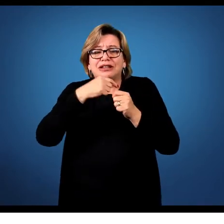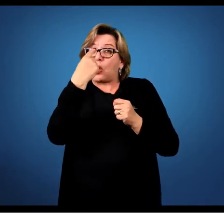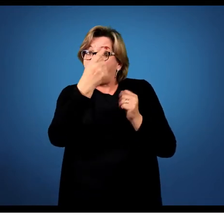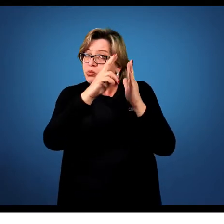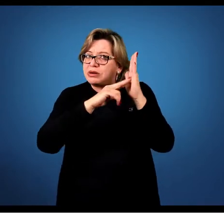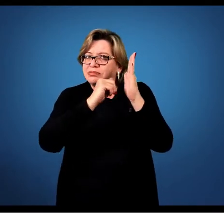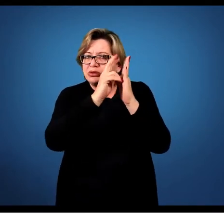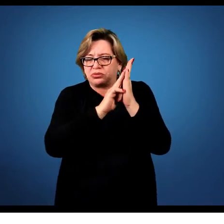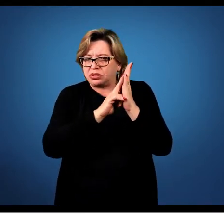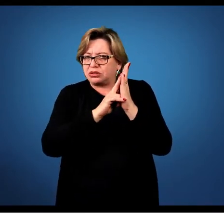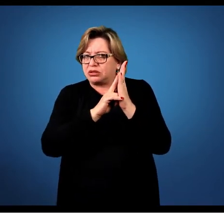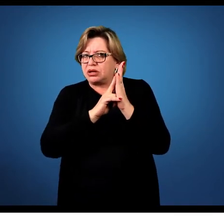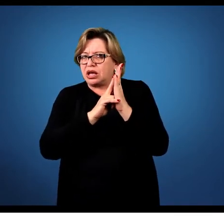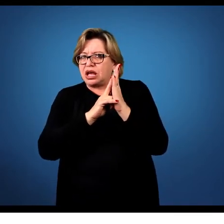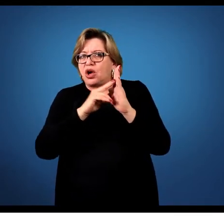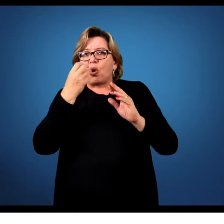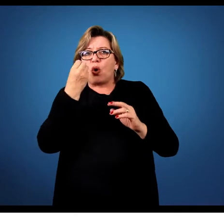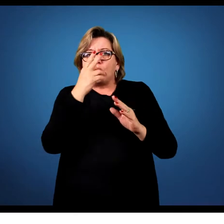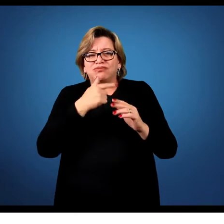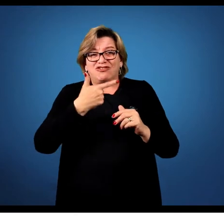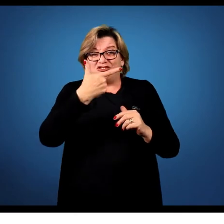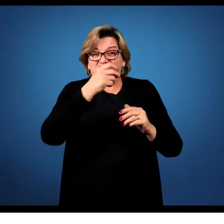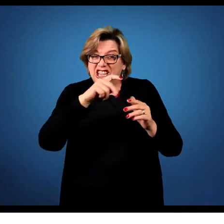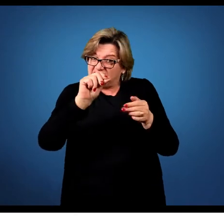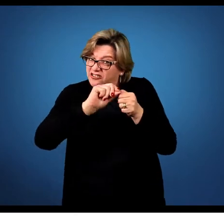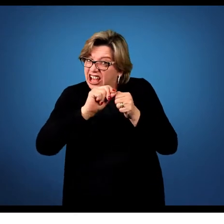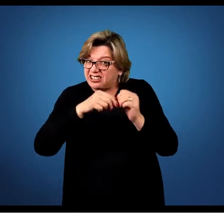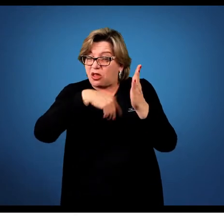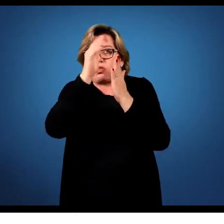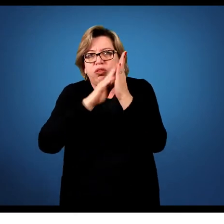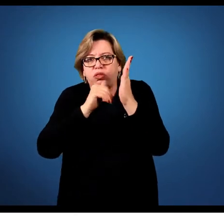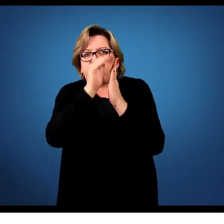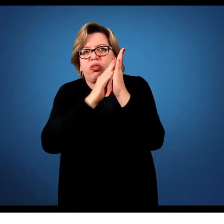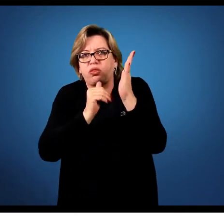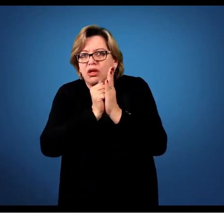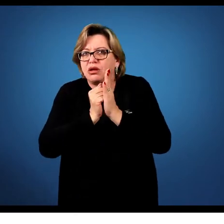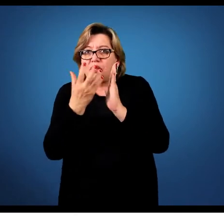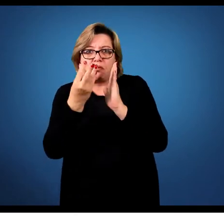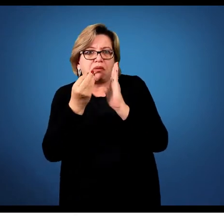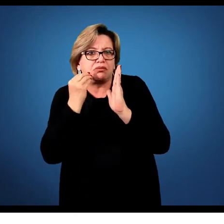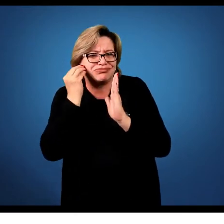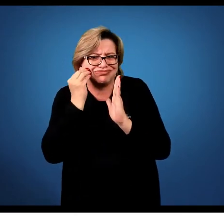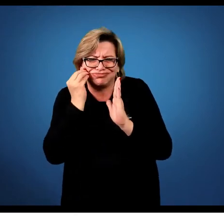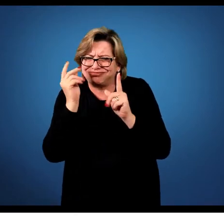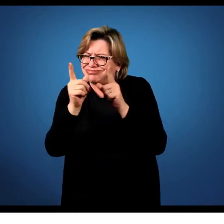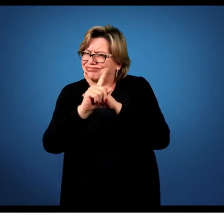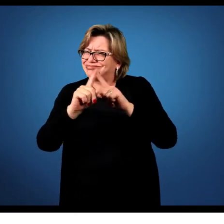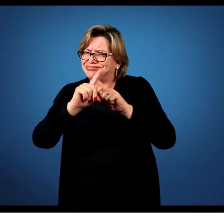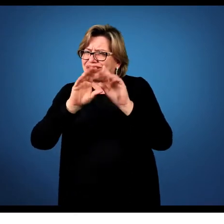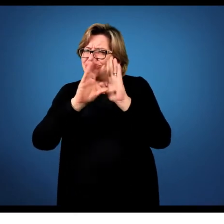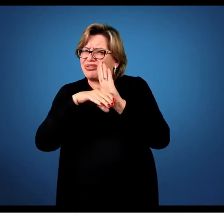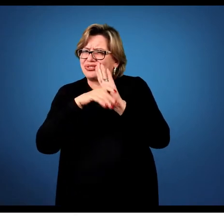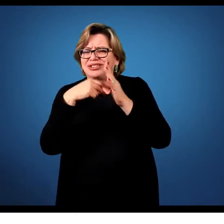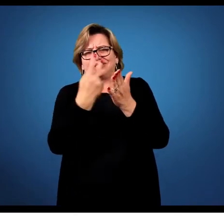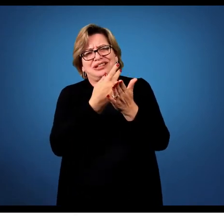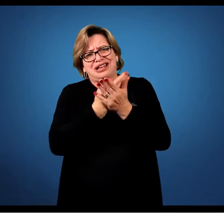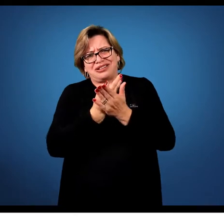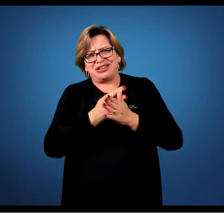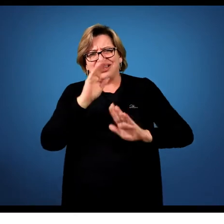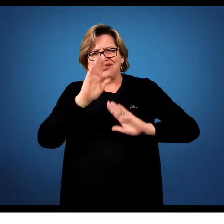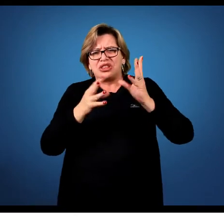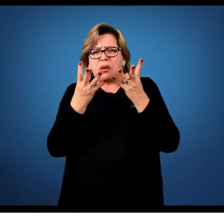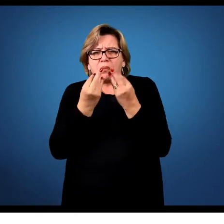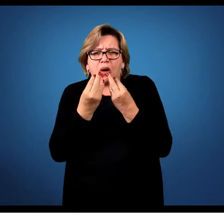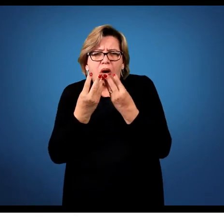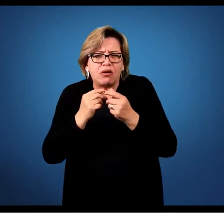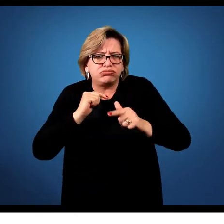ou um, numa visão de que um seria pouca experiência e vinte é muita experiência, é um conceito errado. Porque o excesso de trabalho